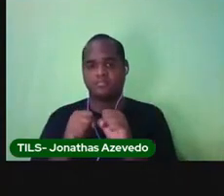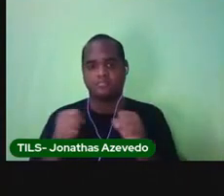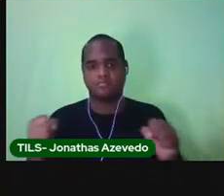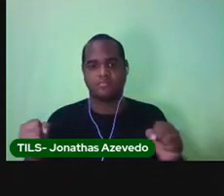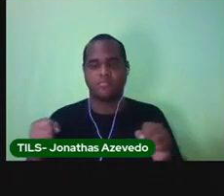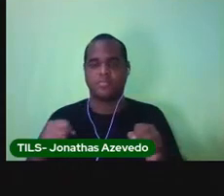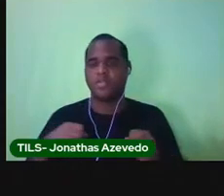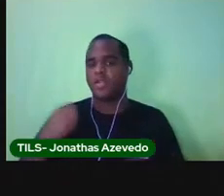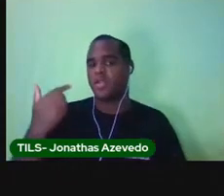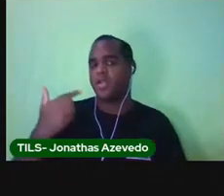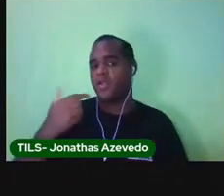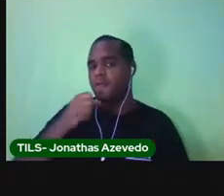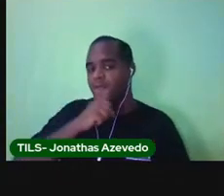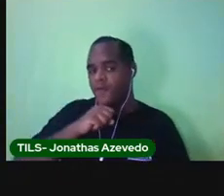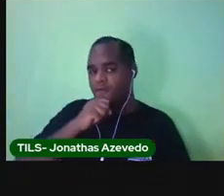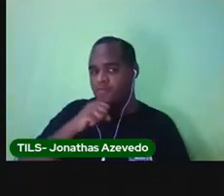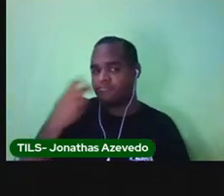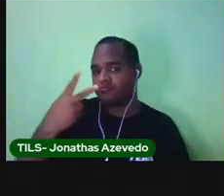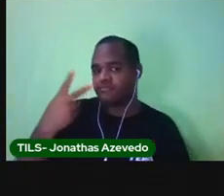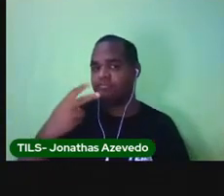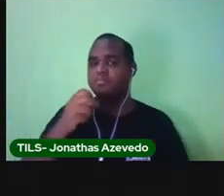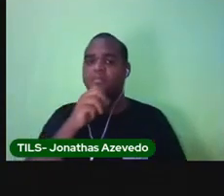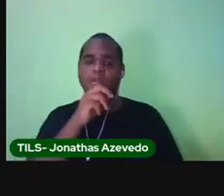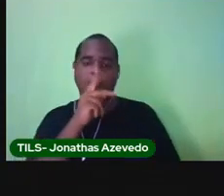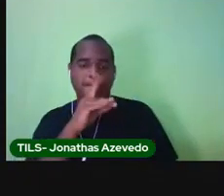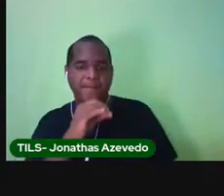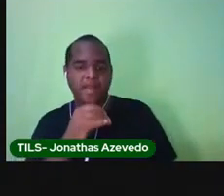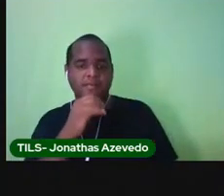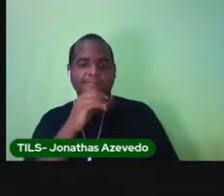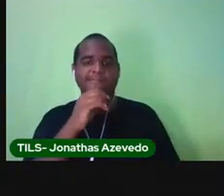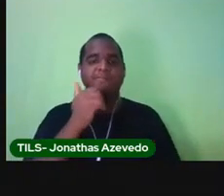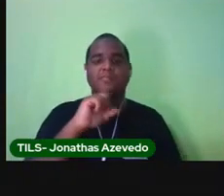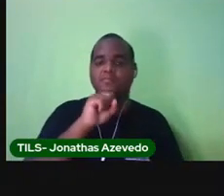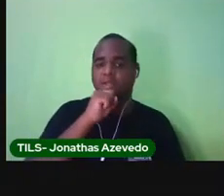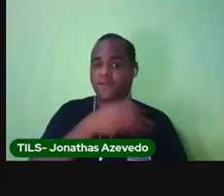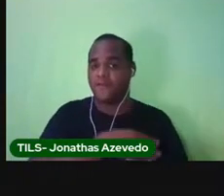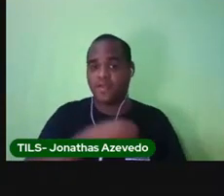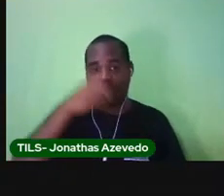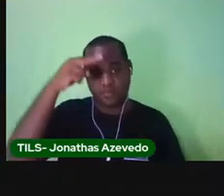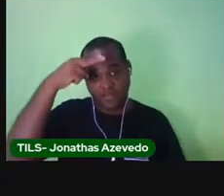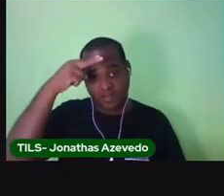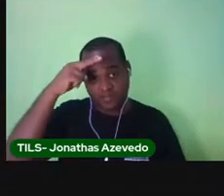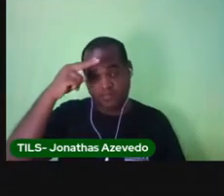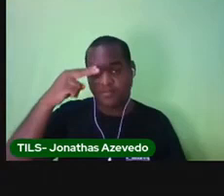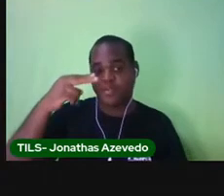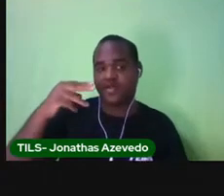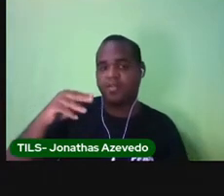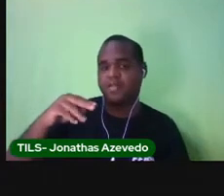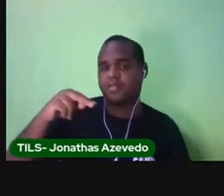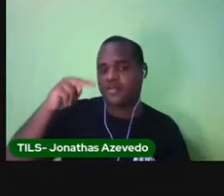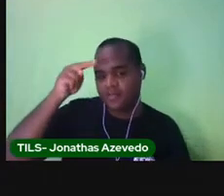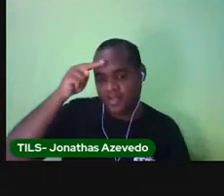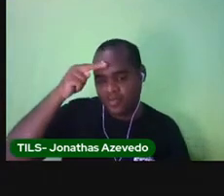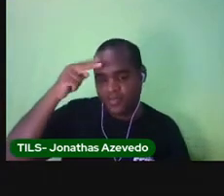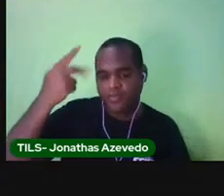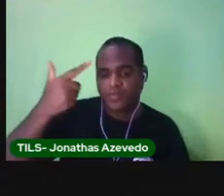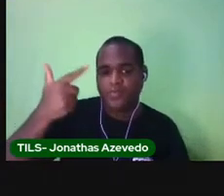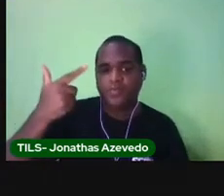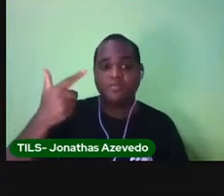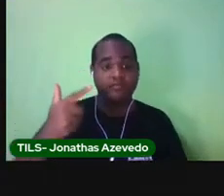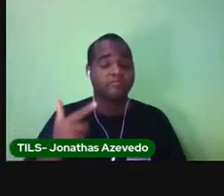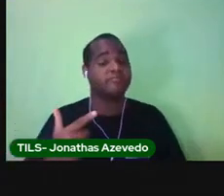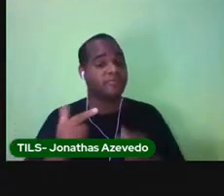bisavós, avós, pai, mãe, filhos, netos, bisnetos. Uma família bem